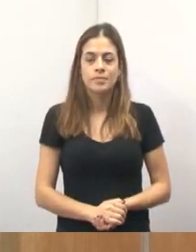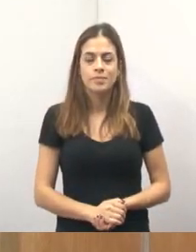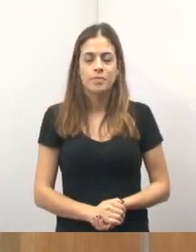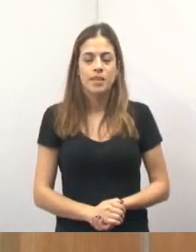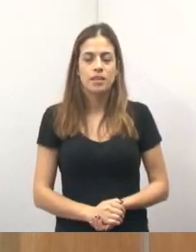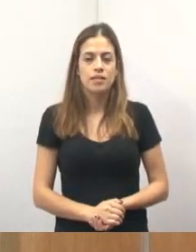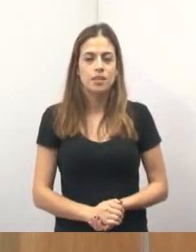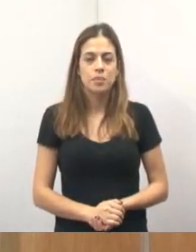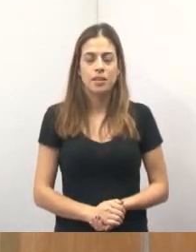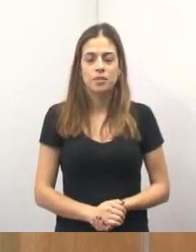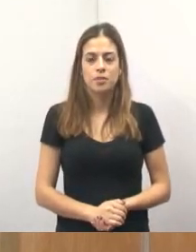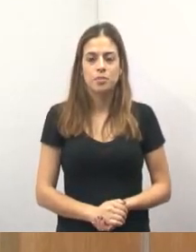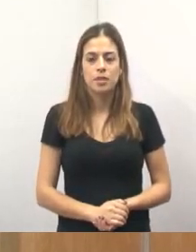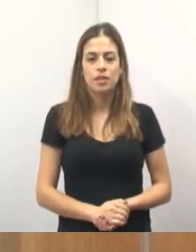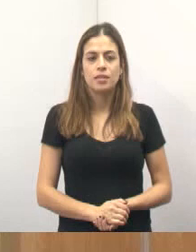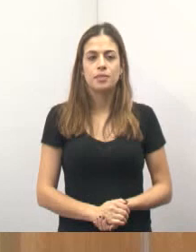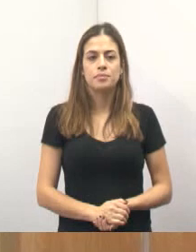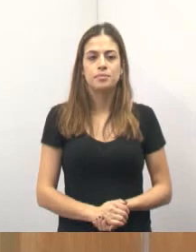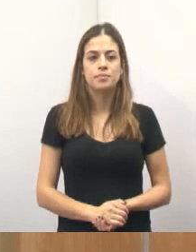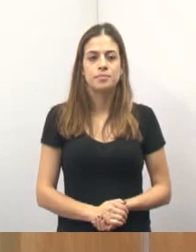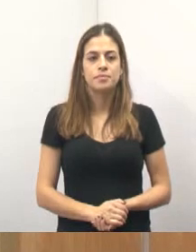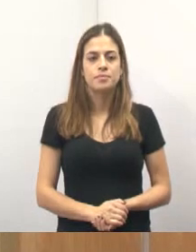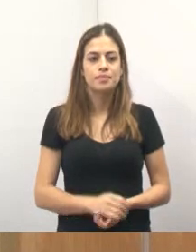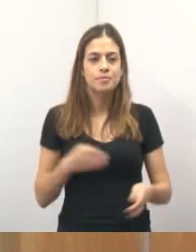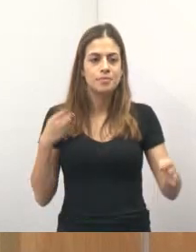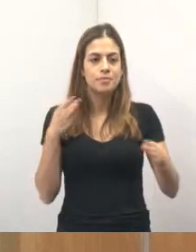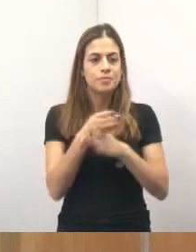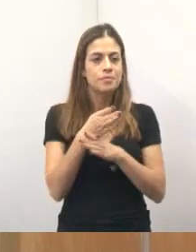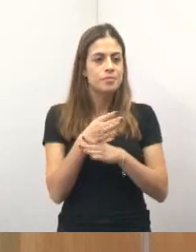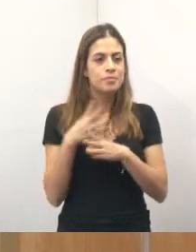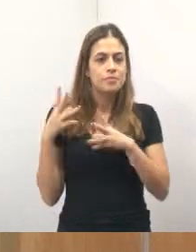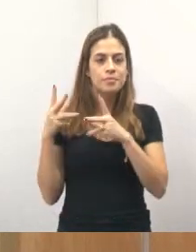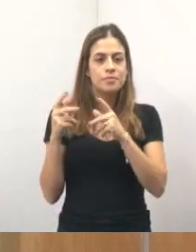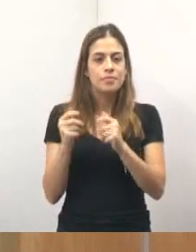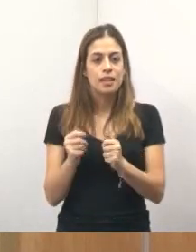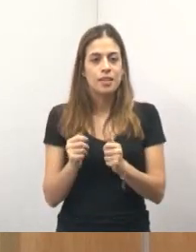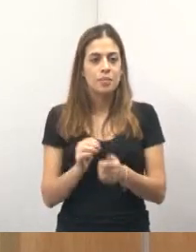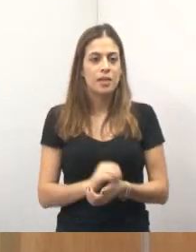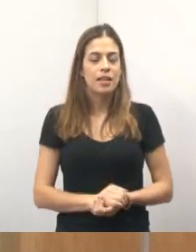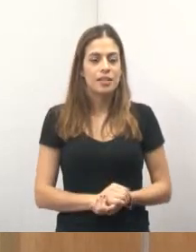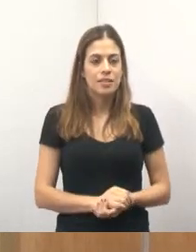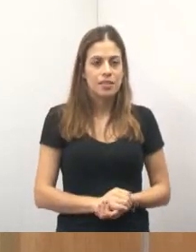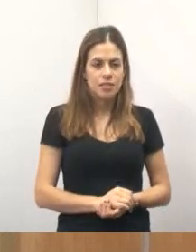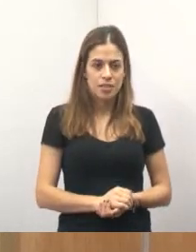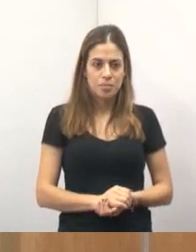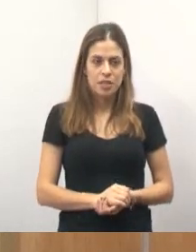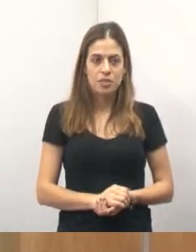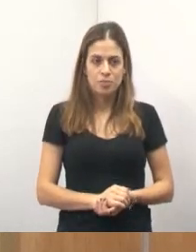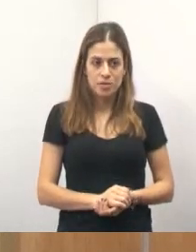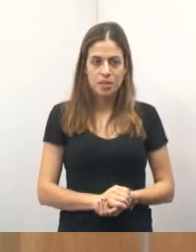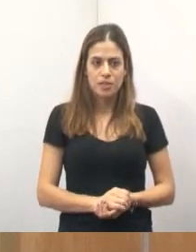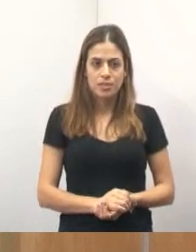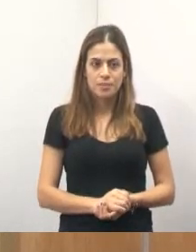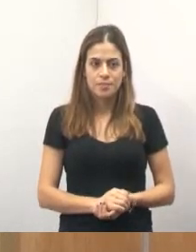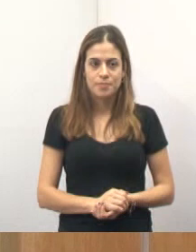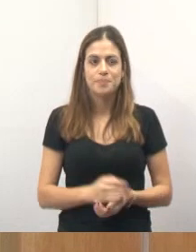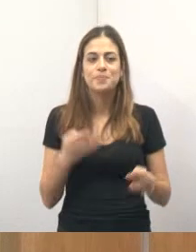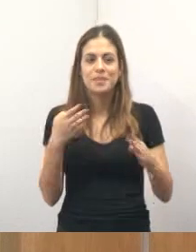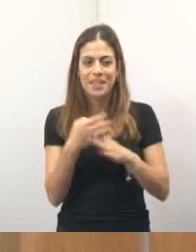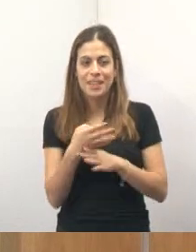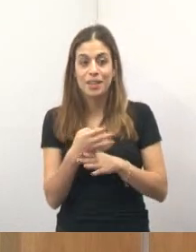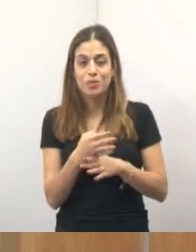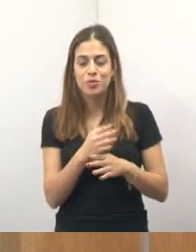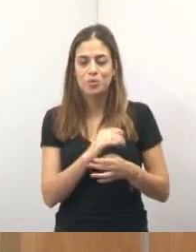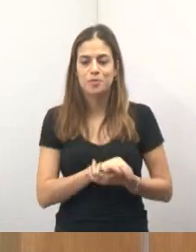foi aprovado por unanimidade aqui nessa casa. Agradeço a todos os vereadores pela sensibilidade e aprovação do